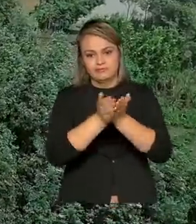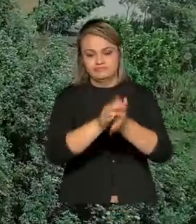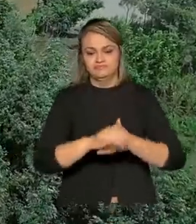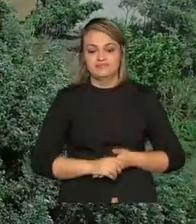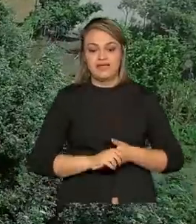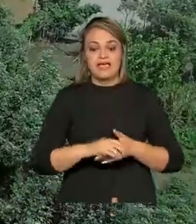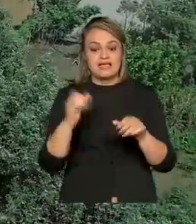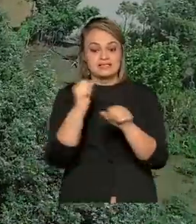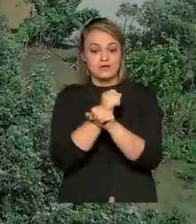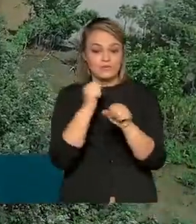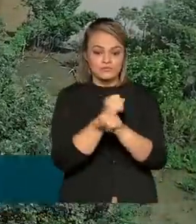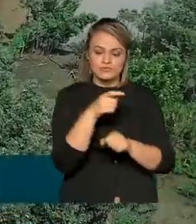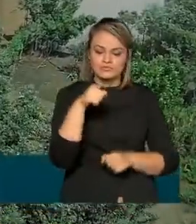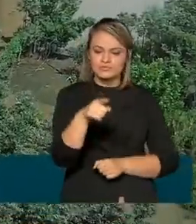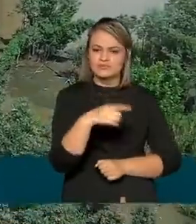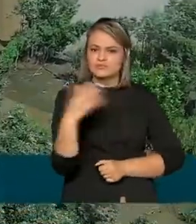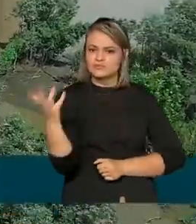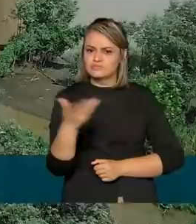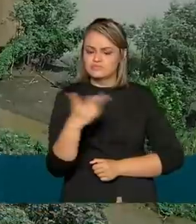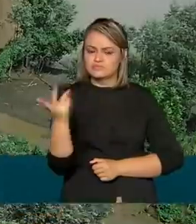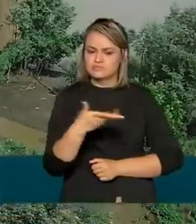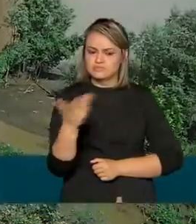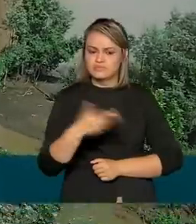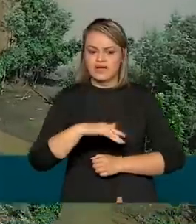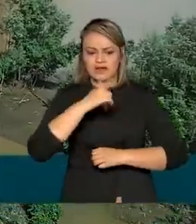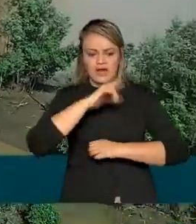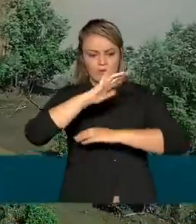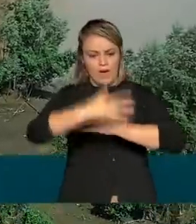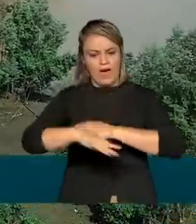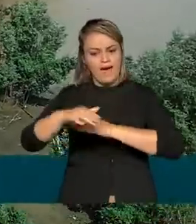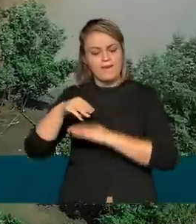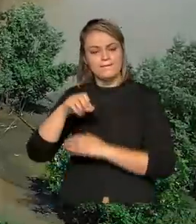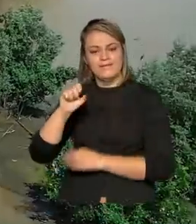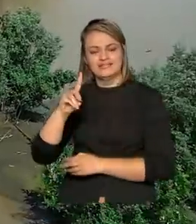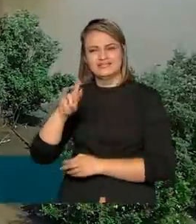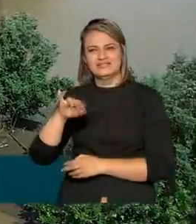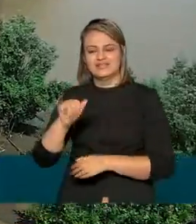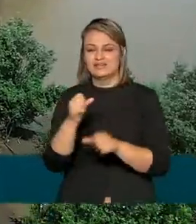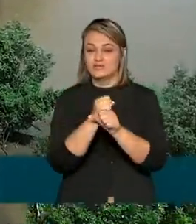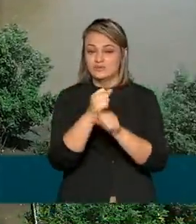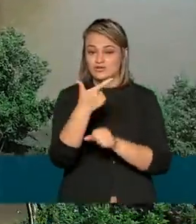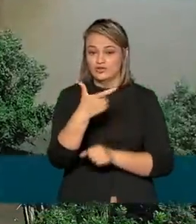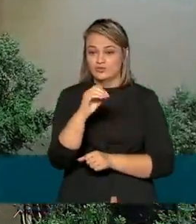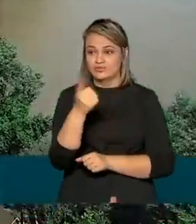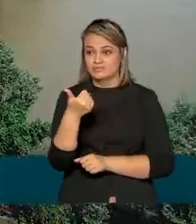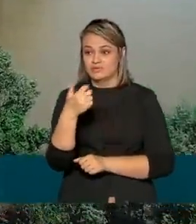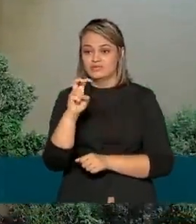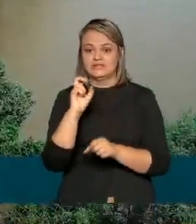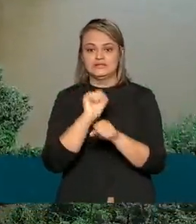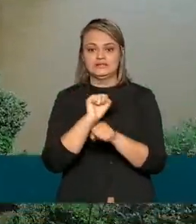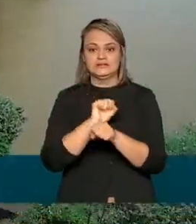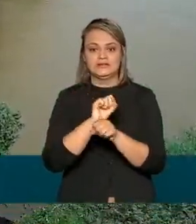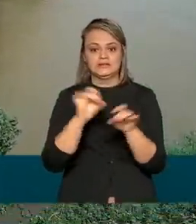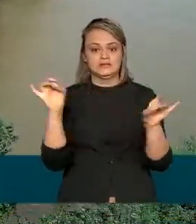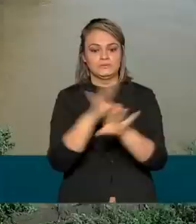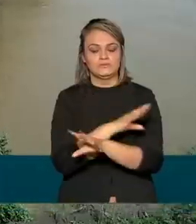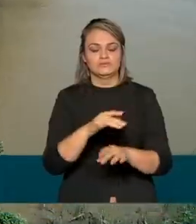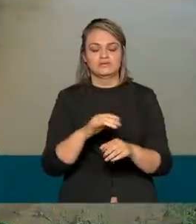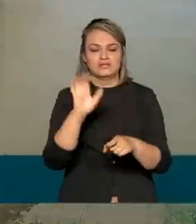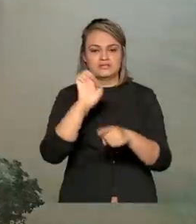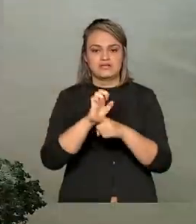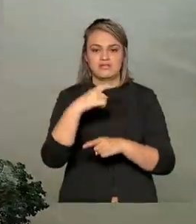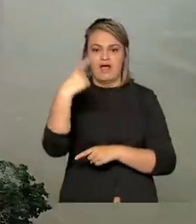engenharia que desafiou a veloz correnteza do Rio Madeira e que desde 2015 vem sendo aguardada pela população de dois